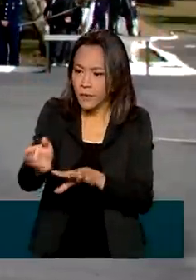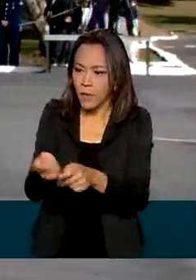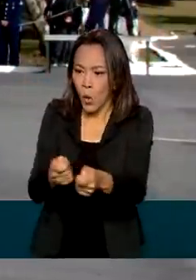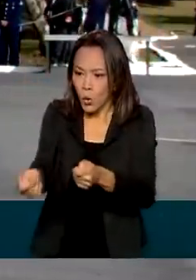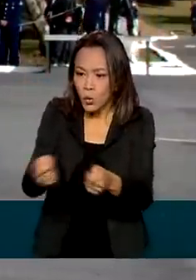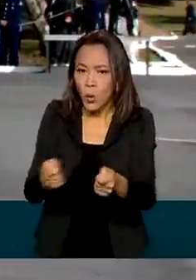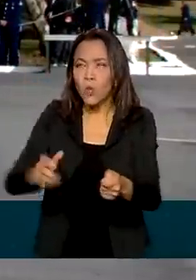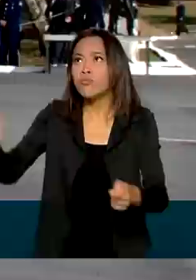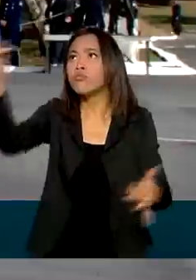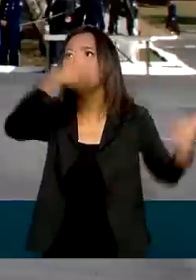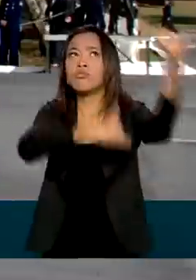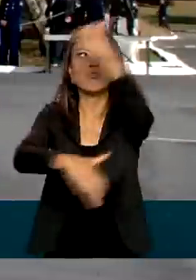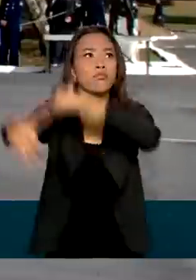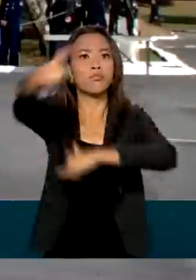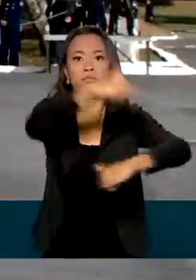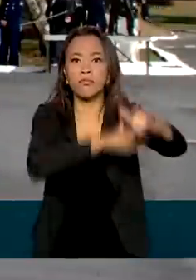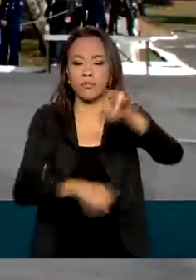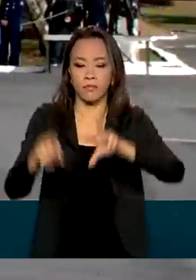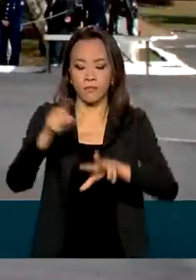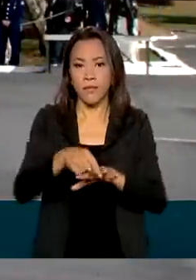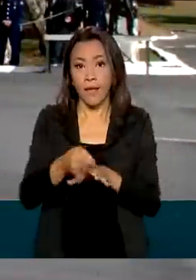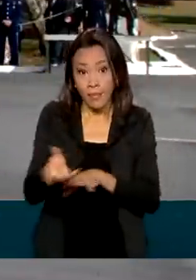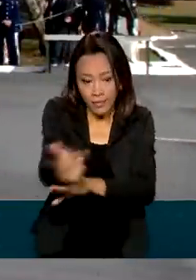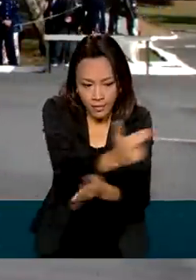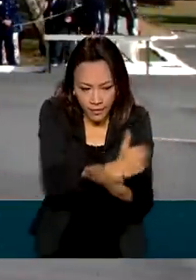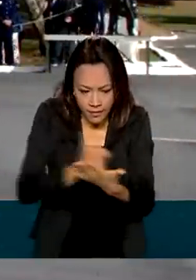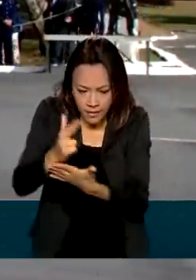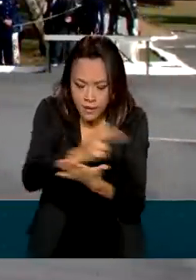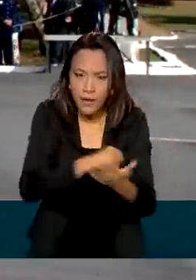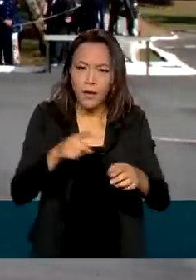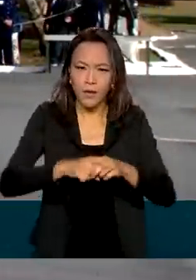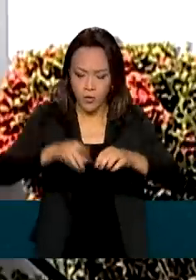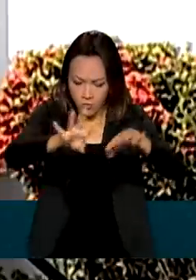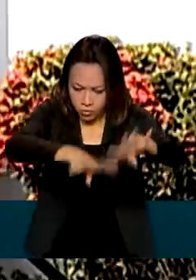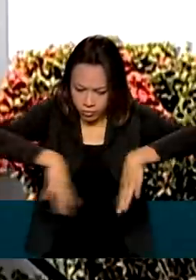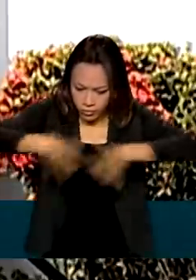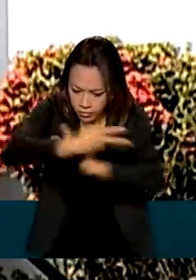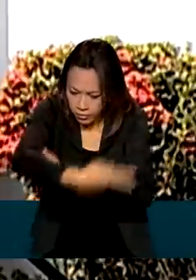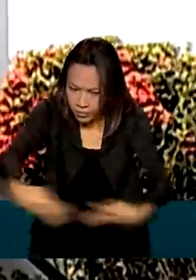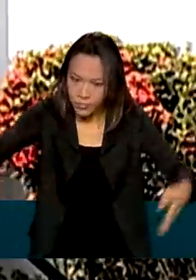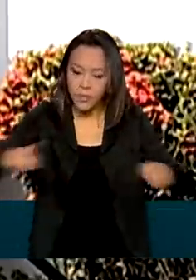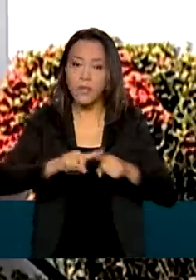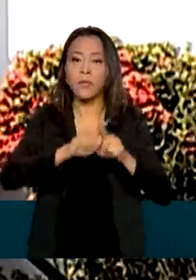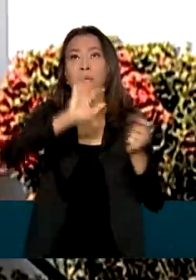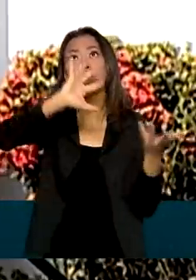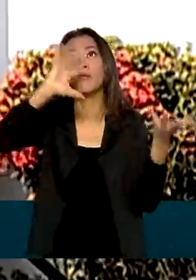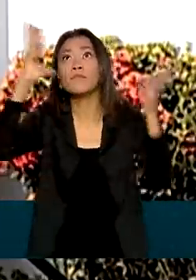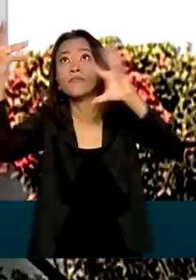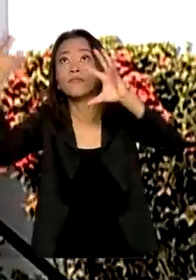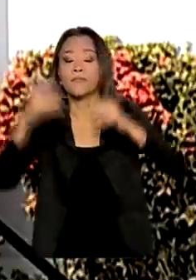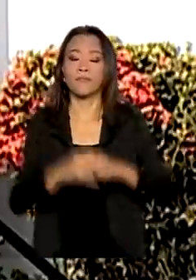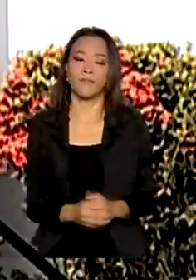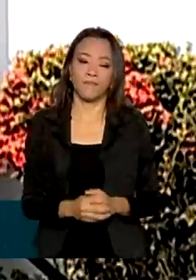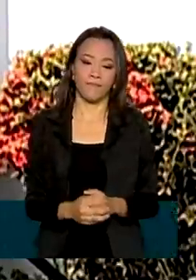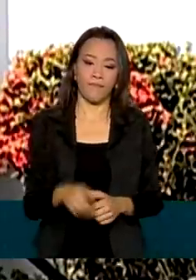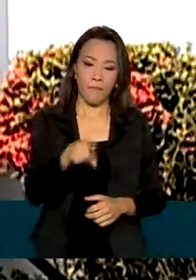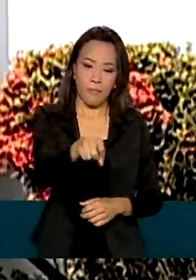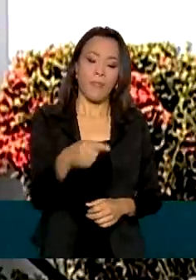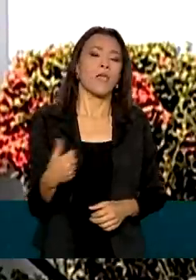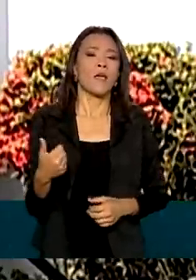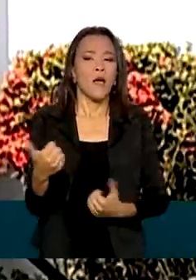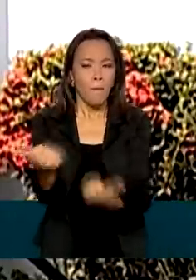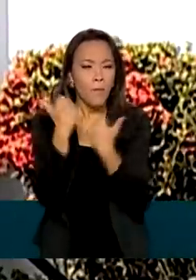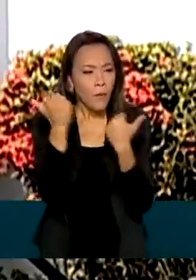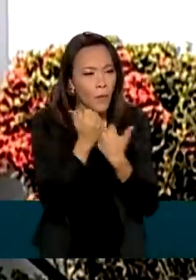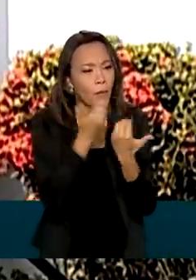de tráfego aéreo, desenho, cartografia e meteorologia. O Brasil e a Força Aérea Brasileira contam com o trabalho